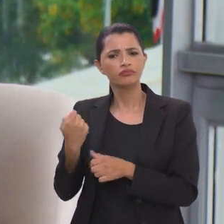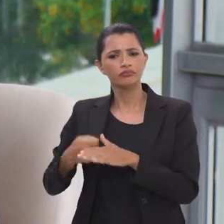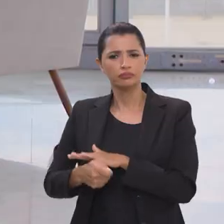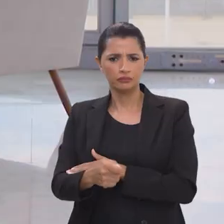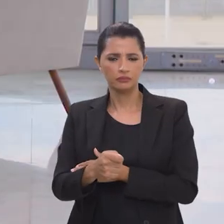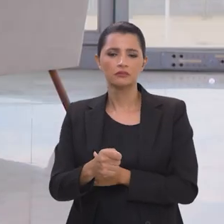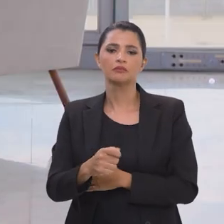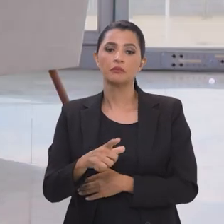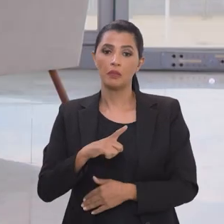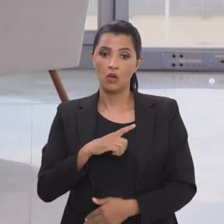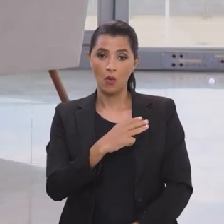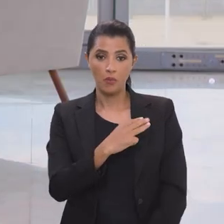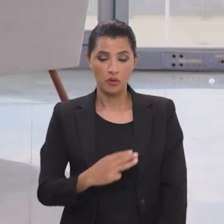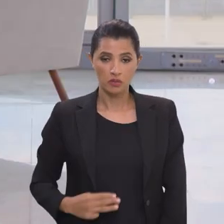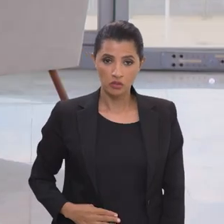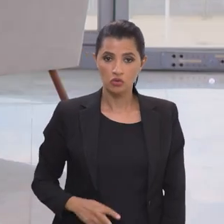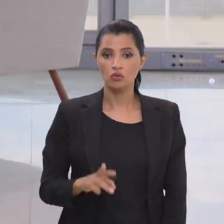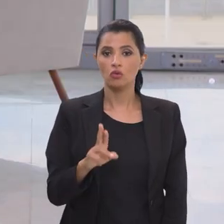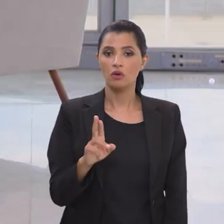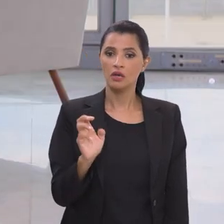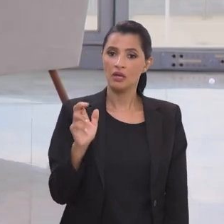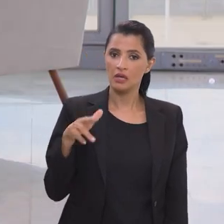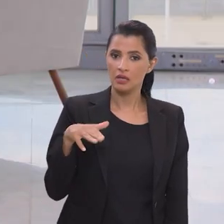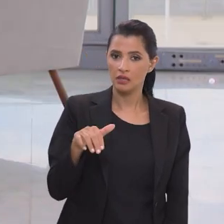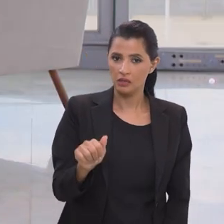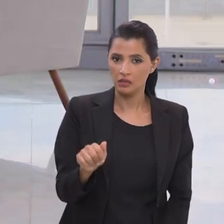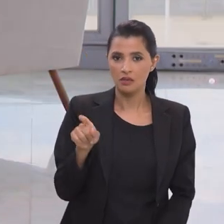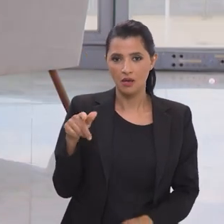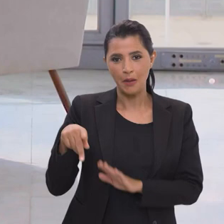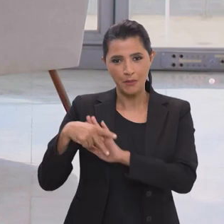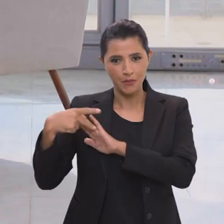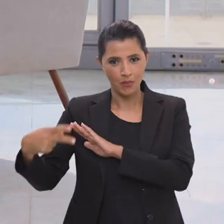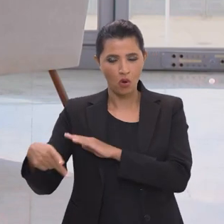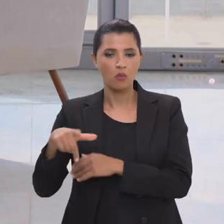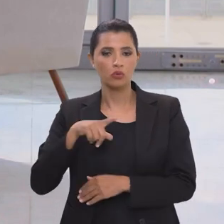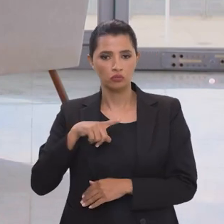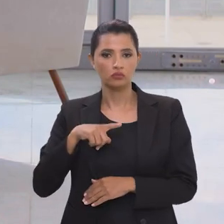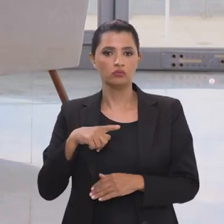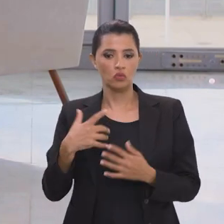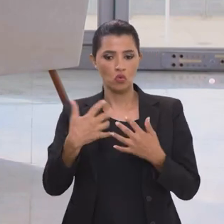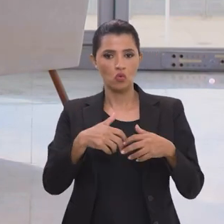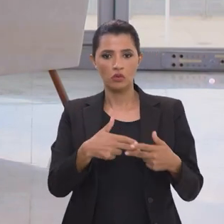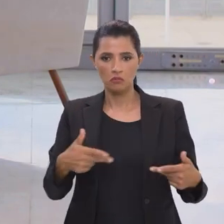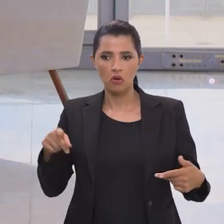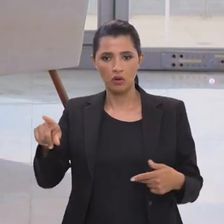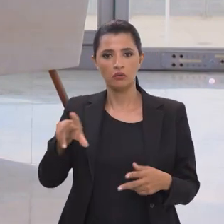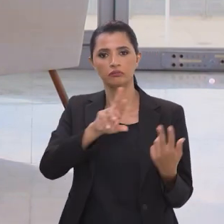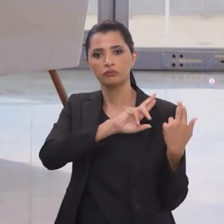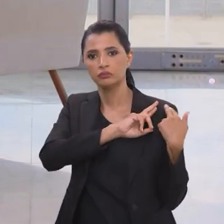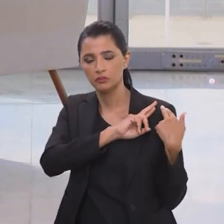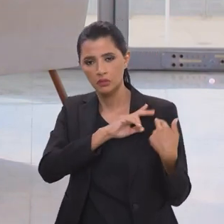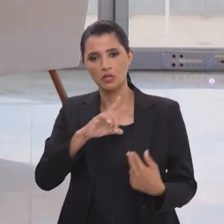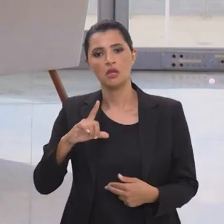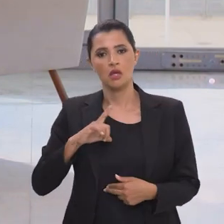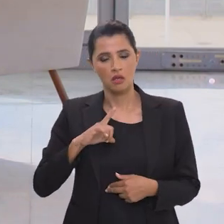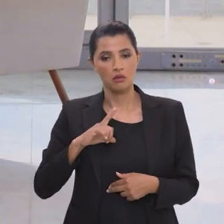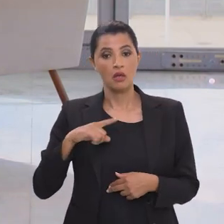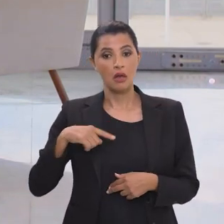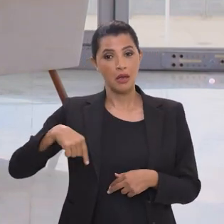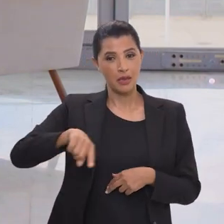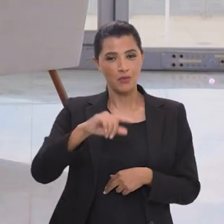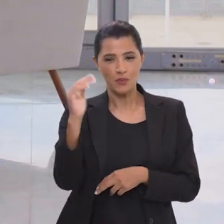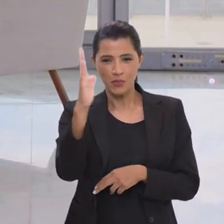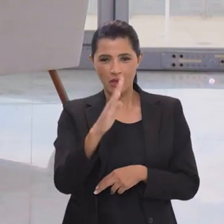É o ministro Renan Filho, que o nosso ministro dos transportes, ele tem uma enorme tarefa. A nossa malha